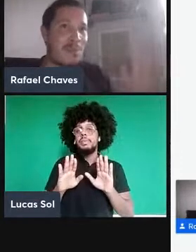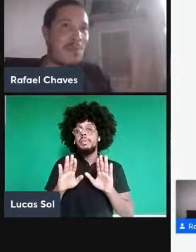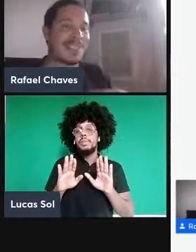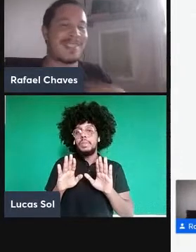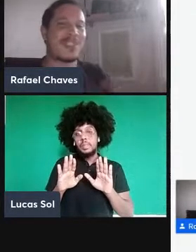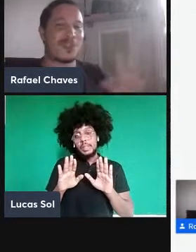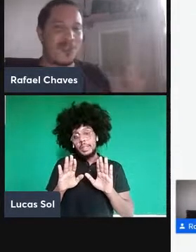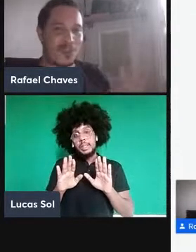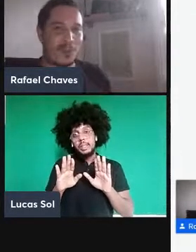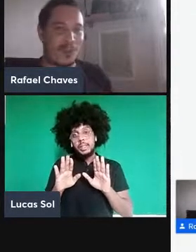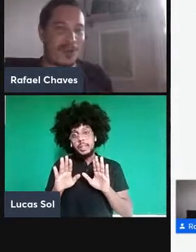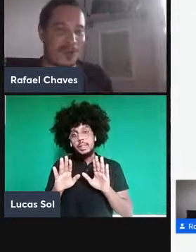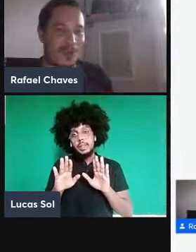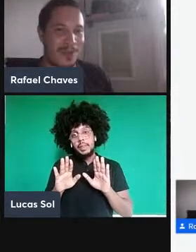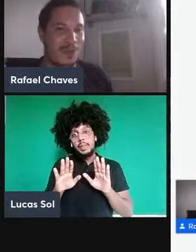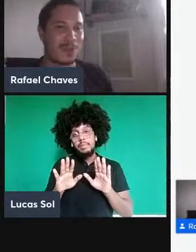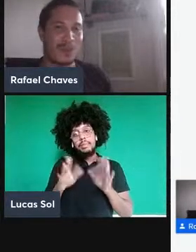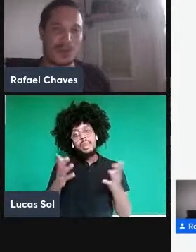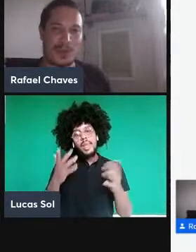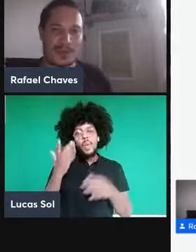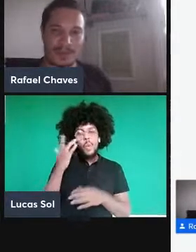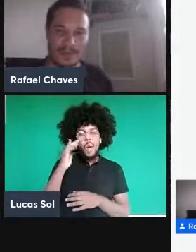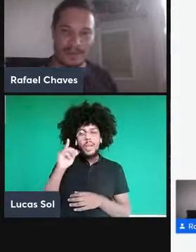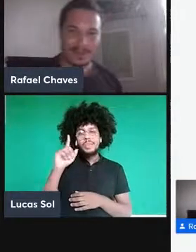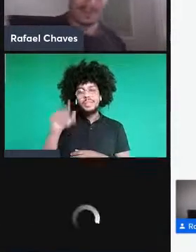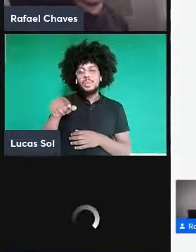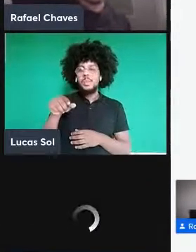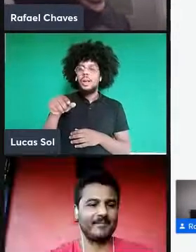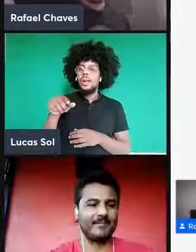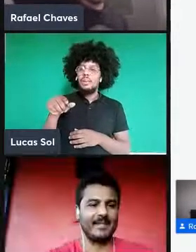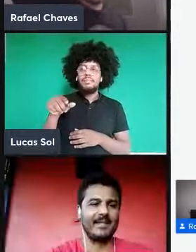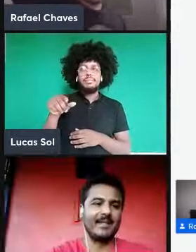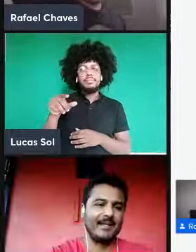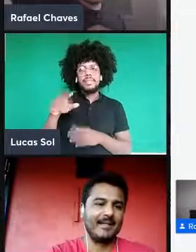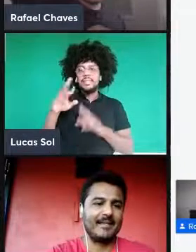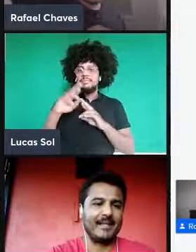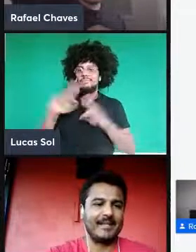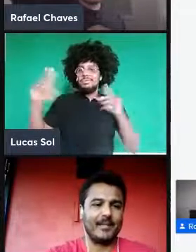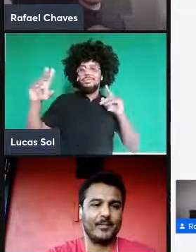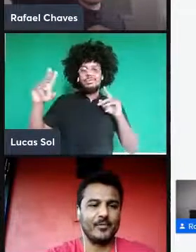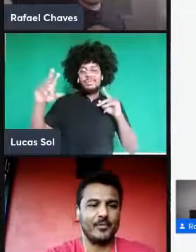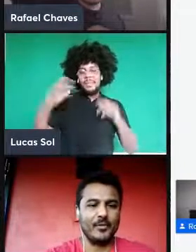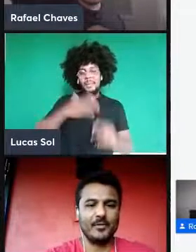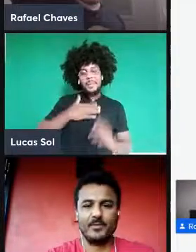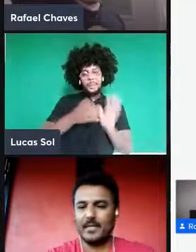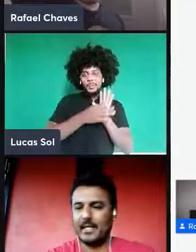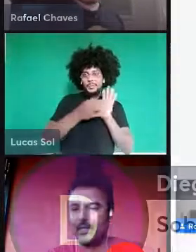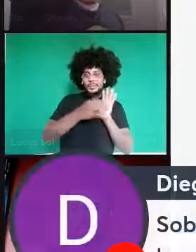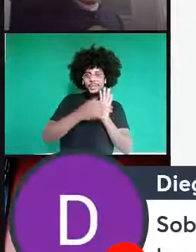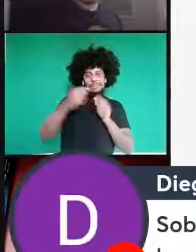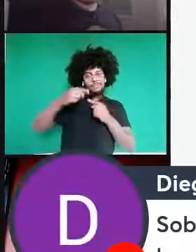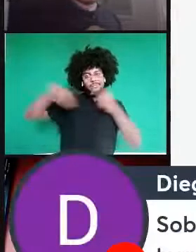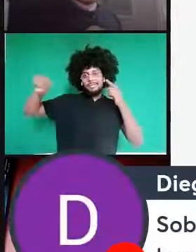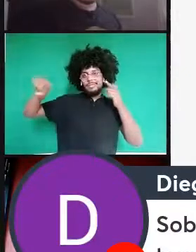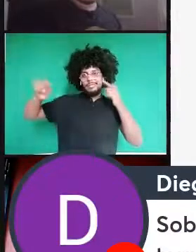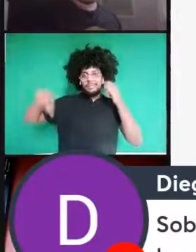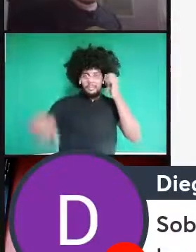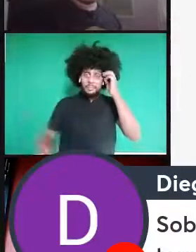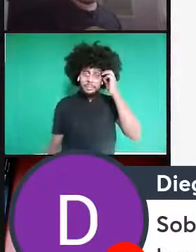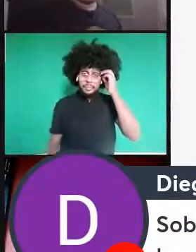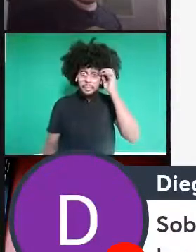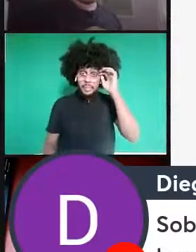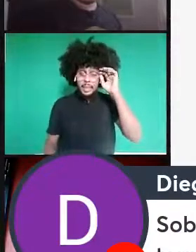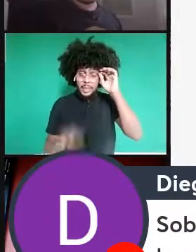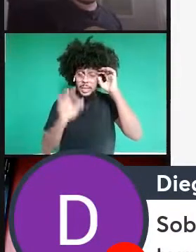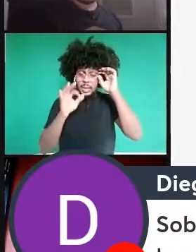é bastante exótico para o meu gosto pessoal. Está certo, professor. E tem uma pergunta do